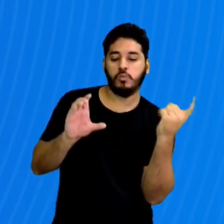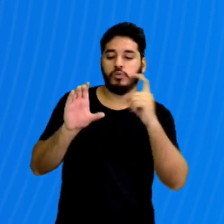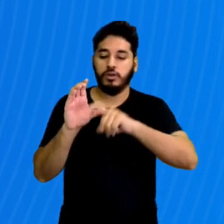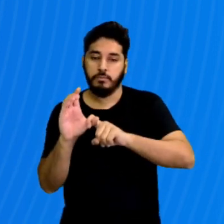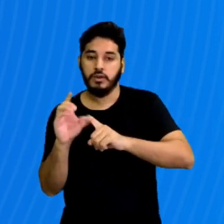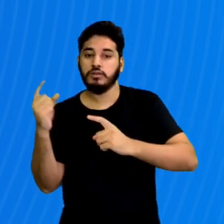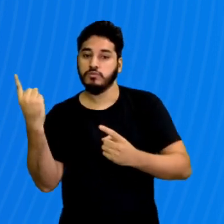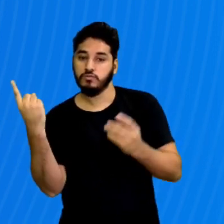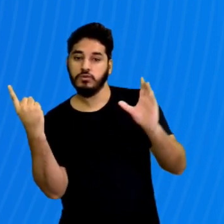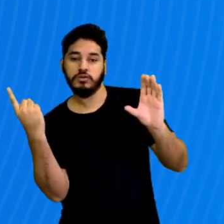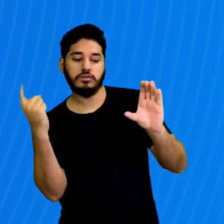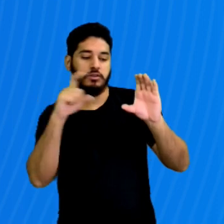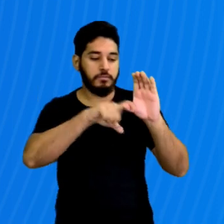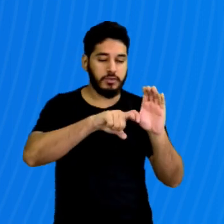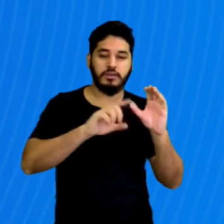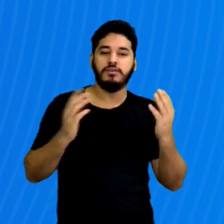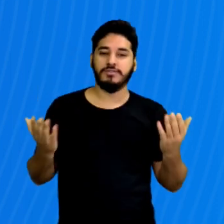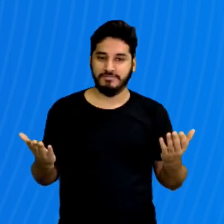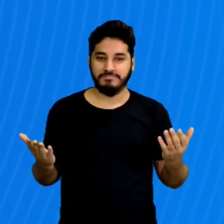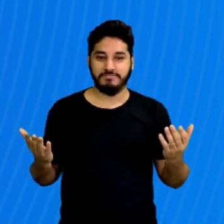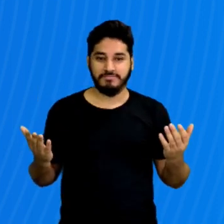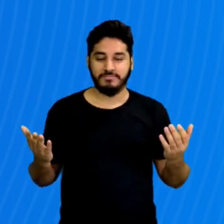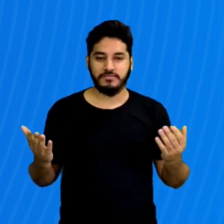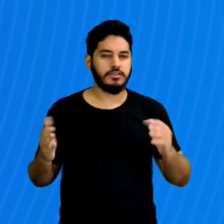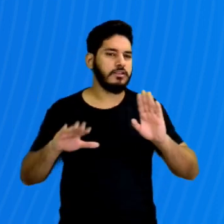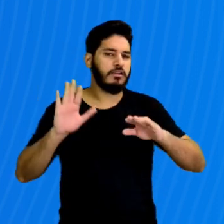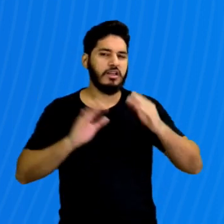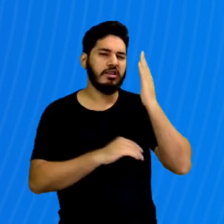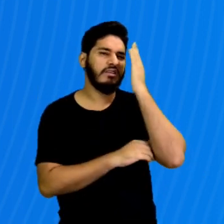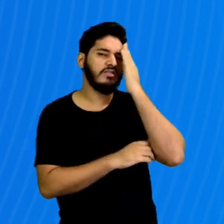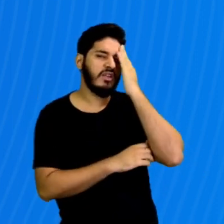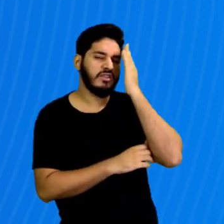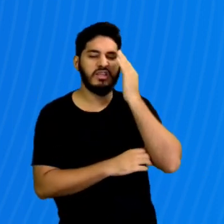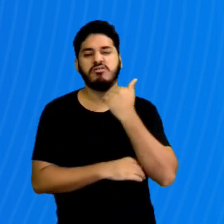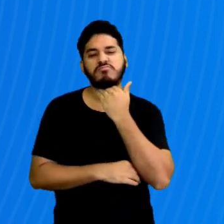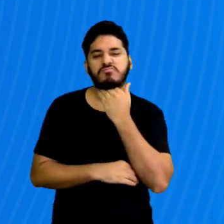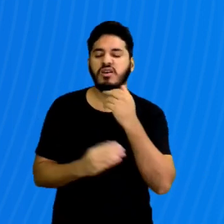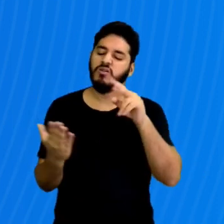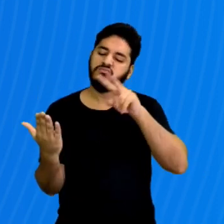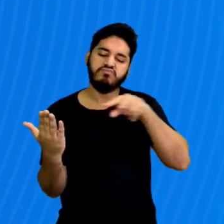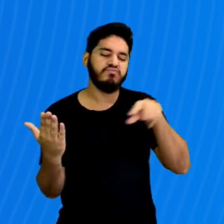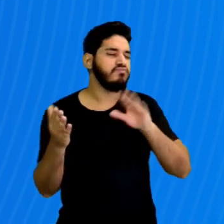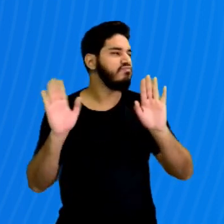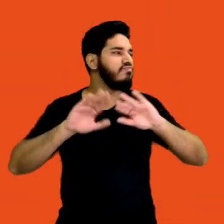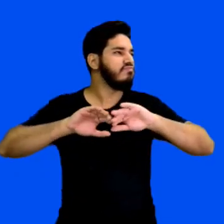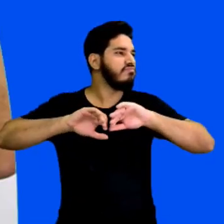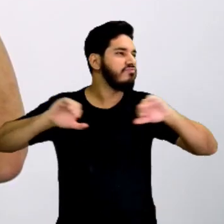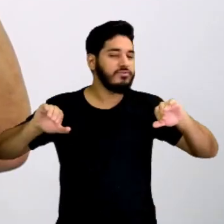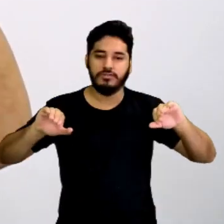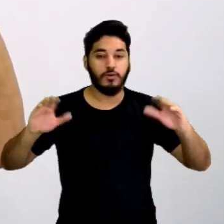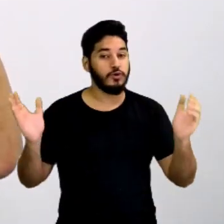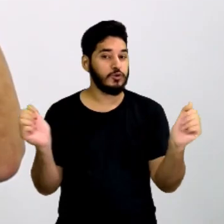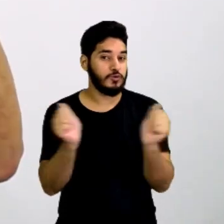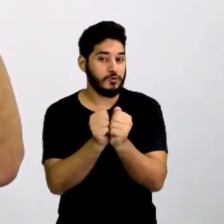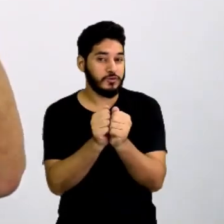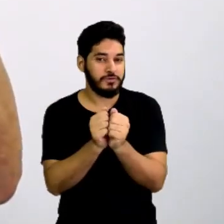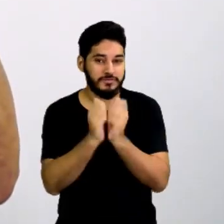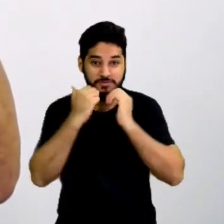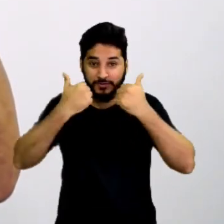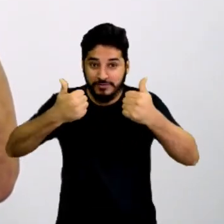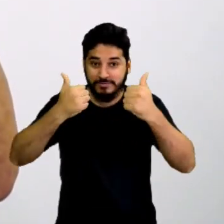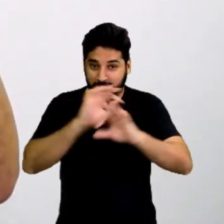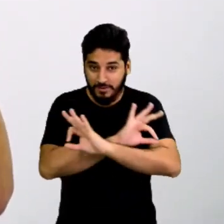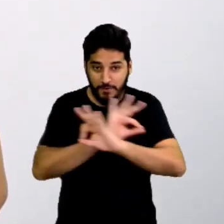outra. Então, nada de interpretar sem observar as duas linguagens juntas. E aí, tudo mara,